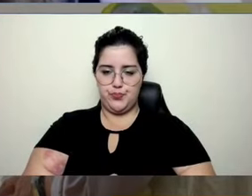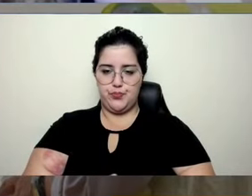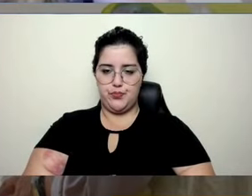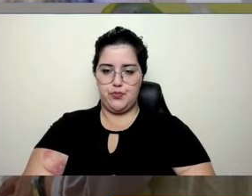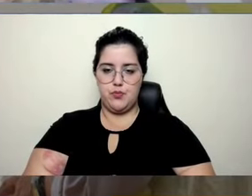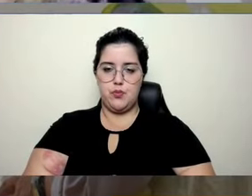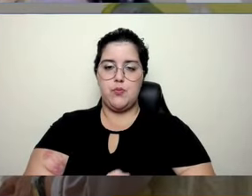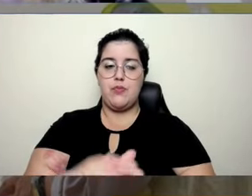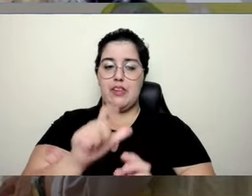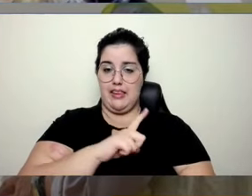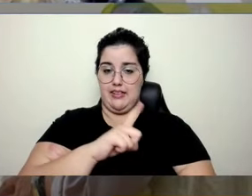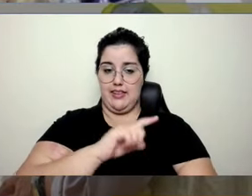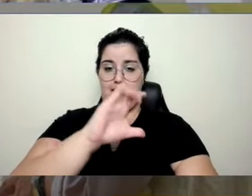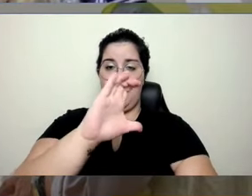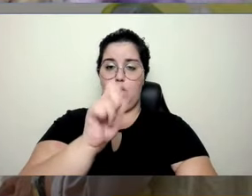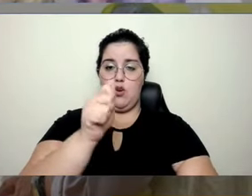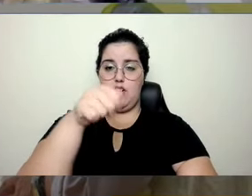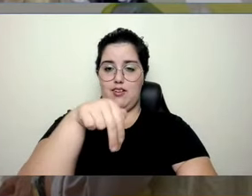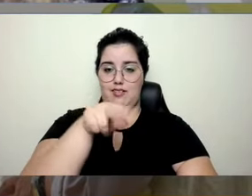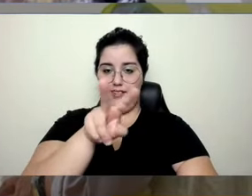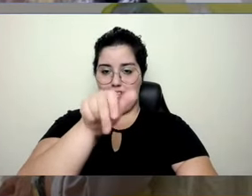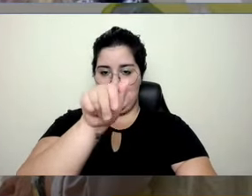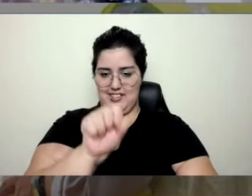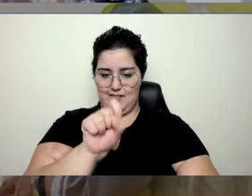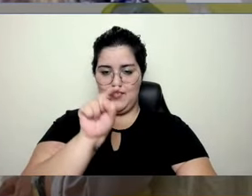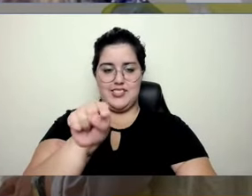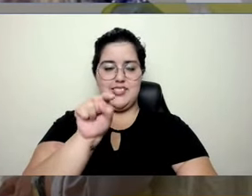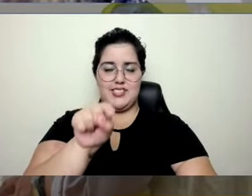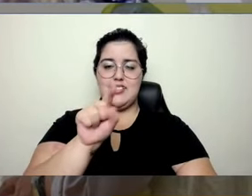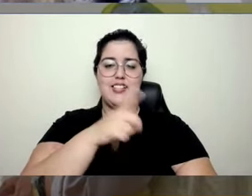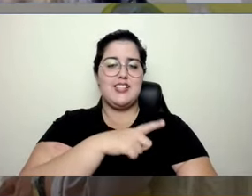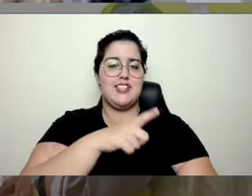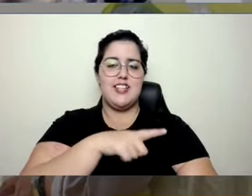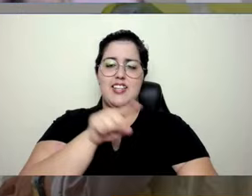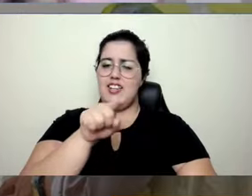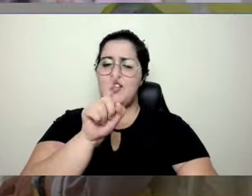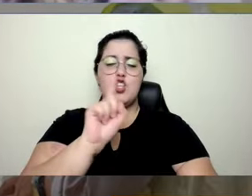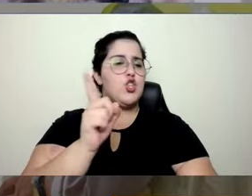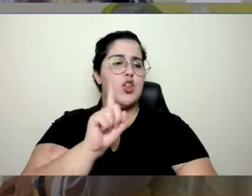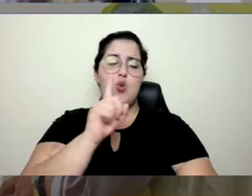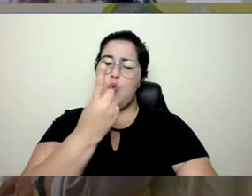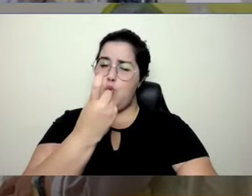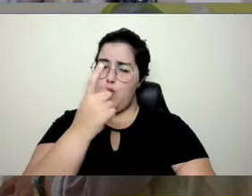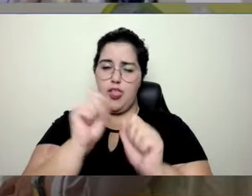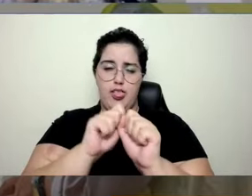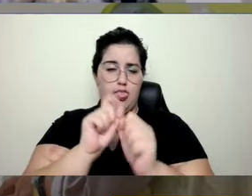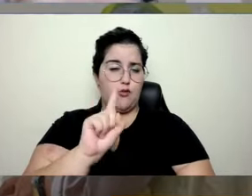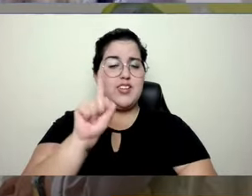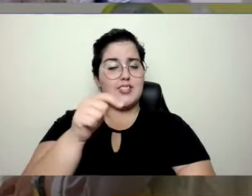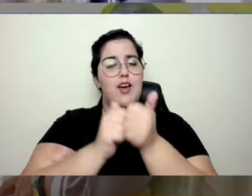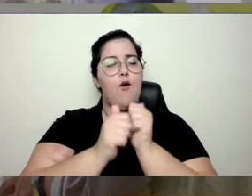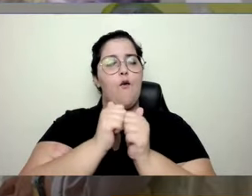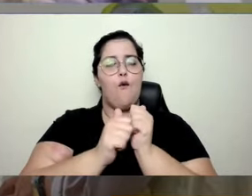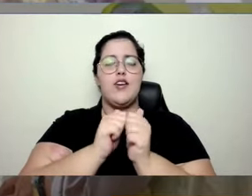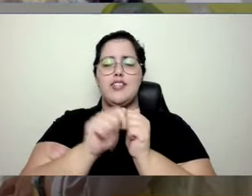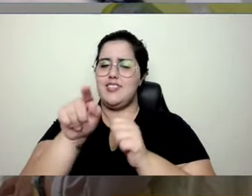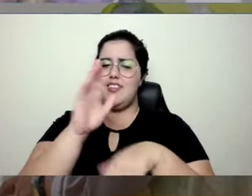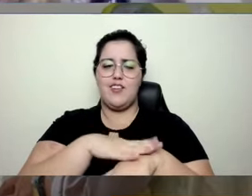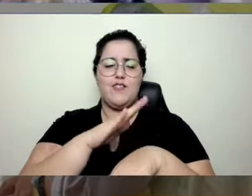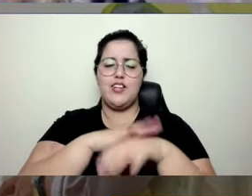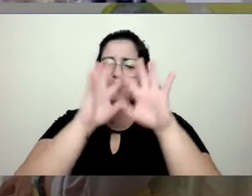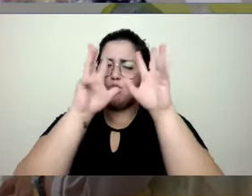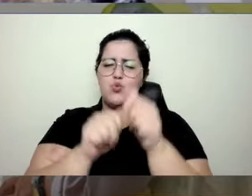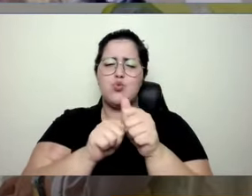o Canva, olha, eu brinco que esse site só não faz arroz, e também duvido, há um site que tem